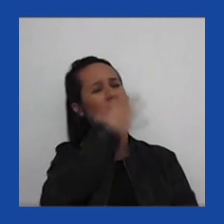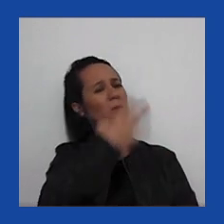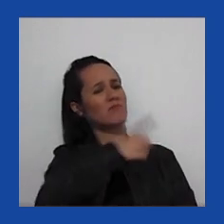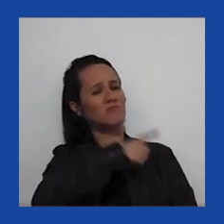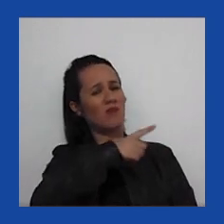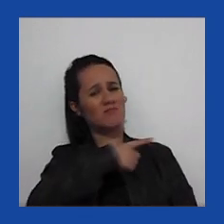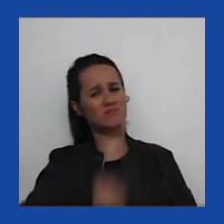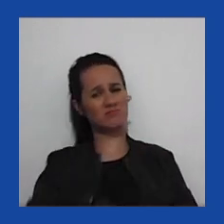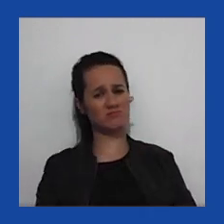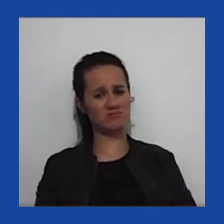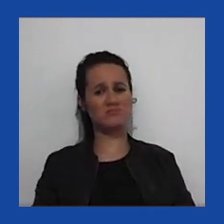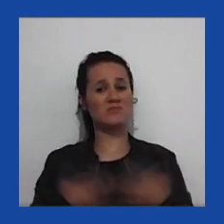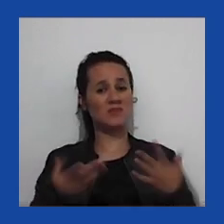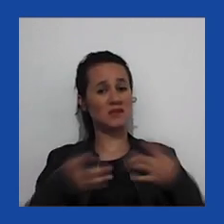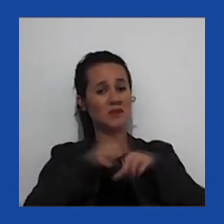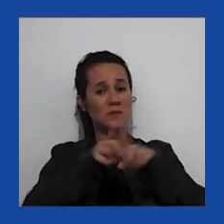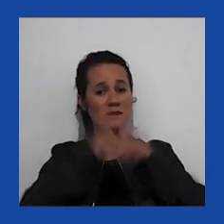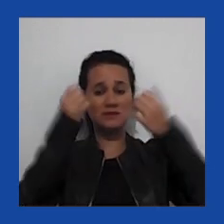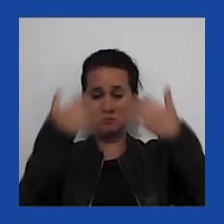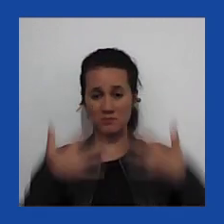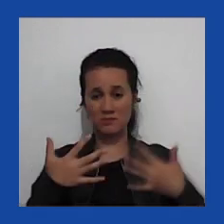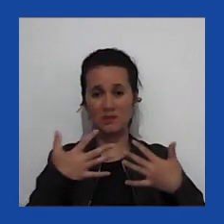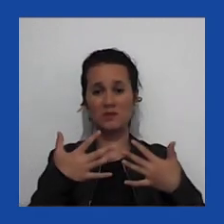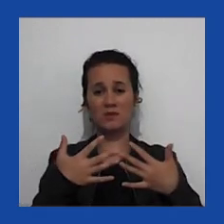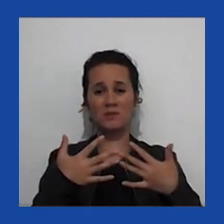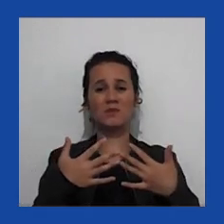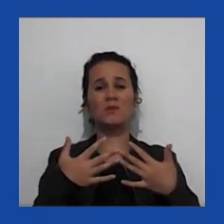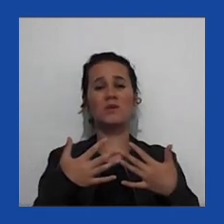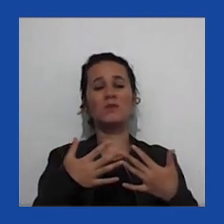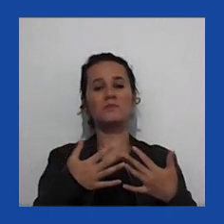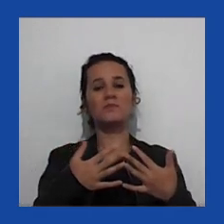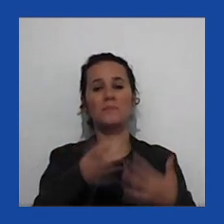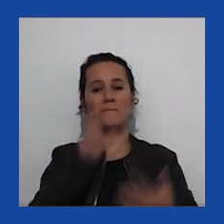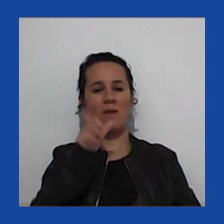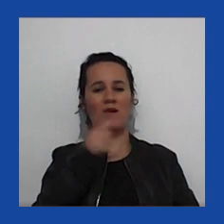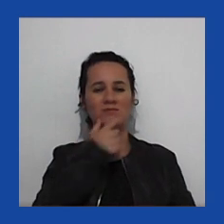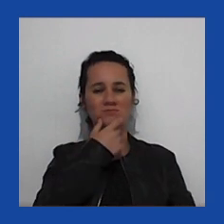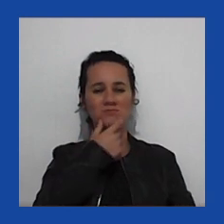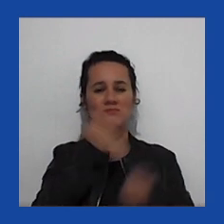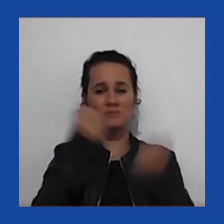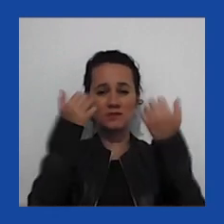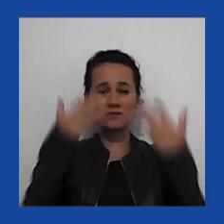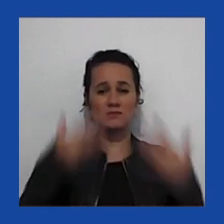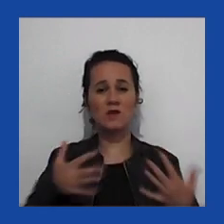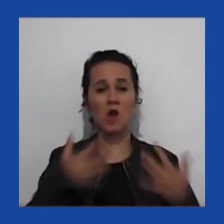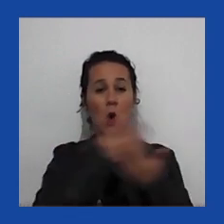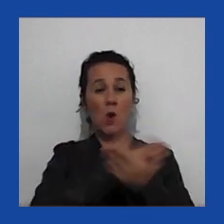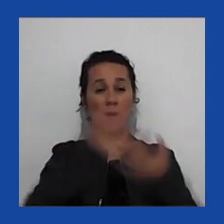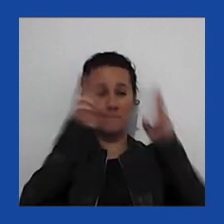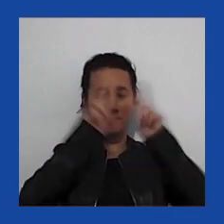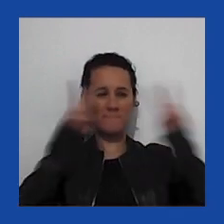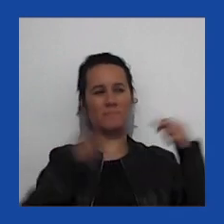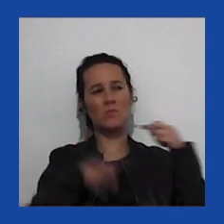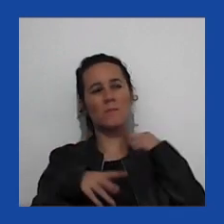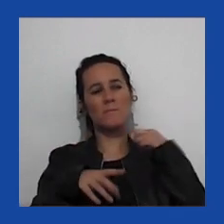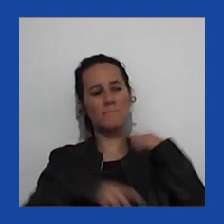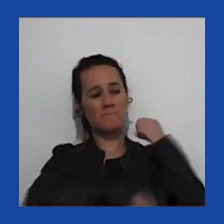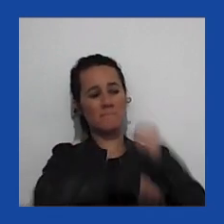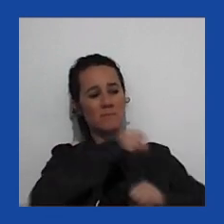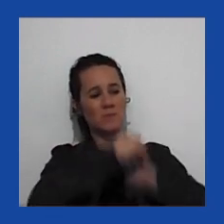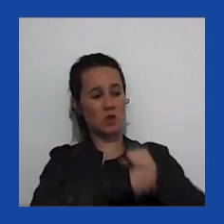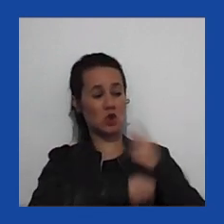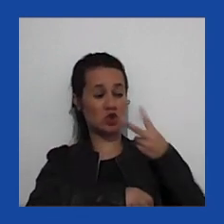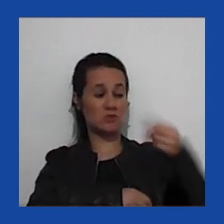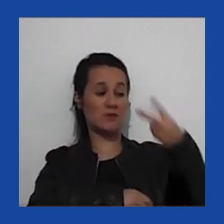e também ele falou quando Black Lives Matter começou a protestar em maio de 2020,